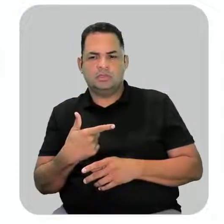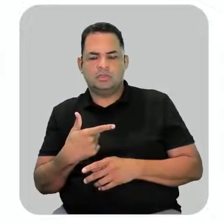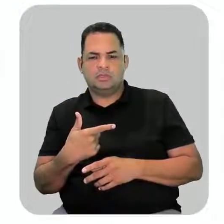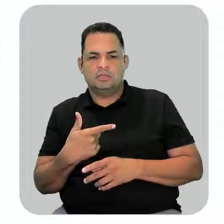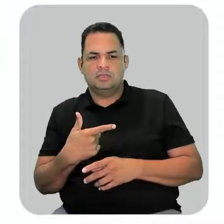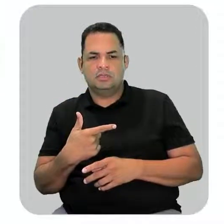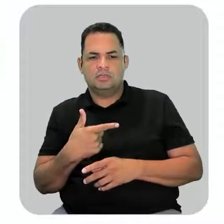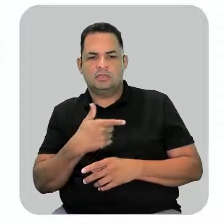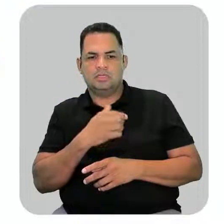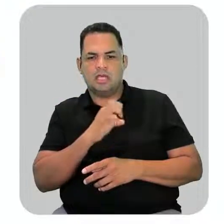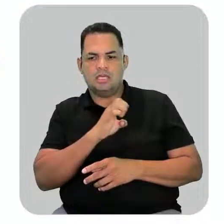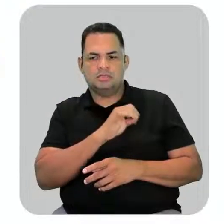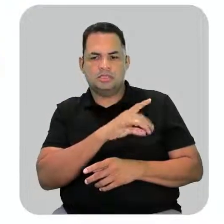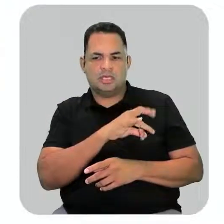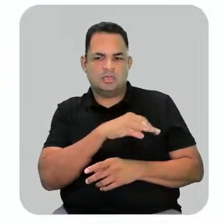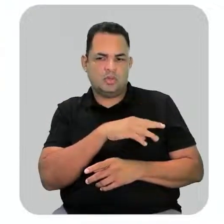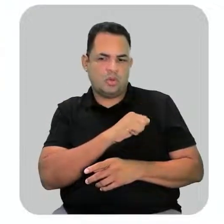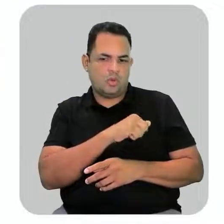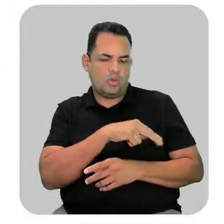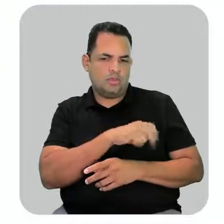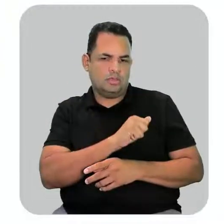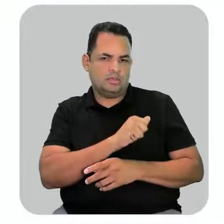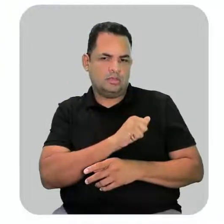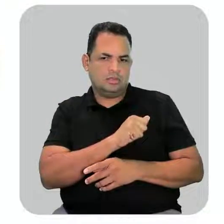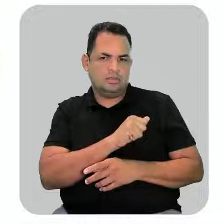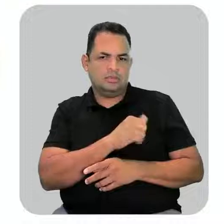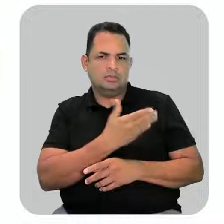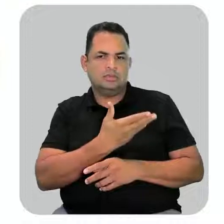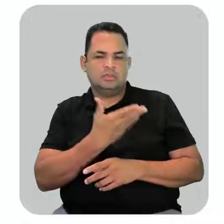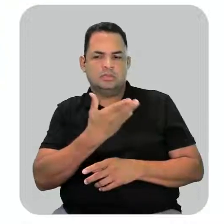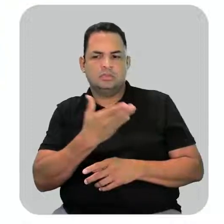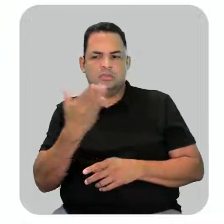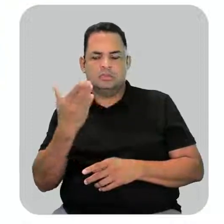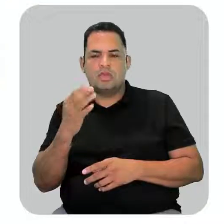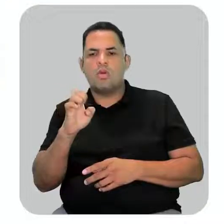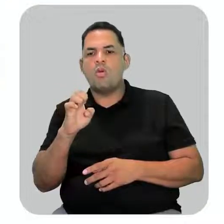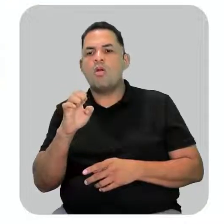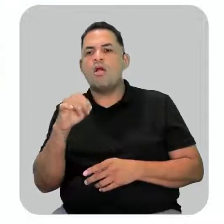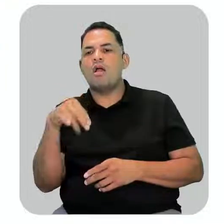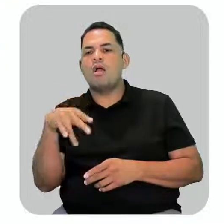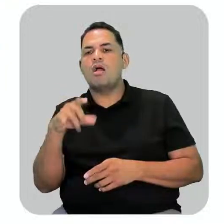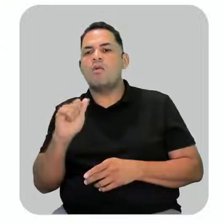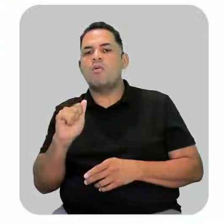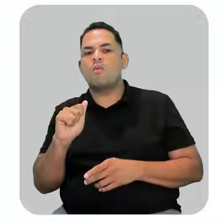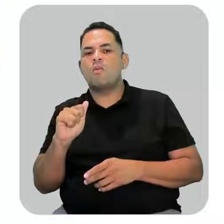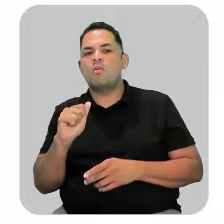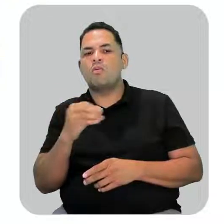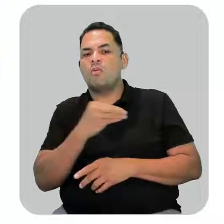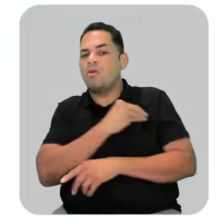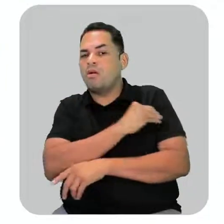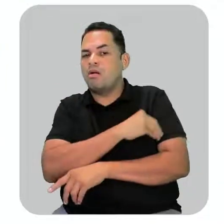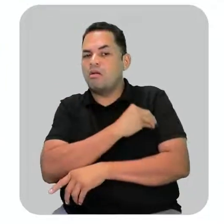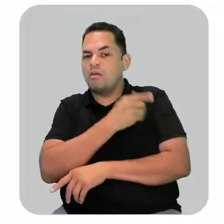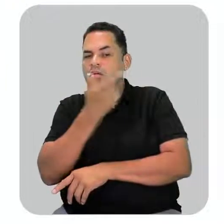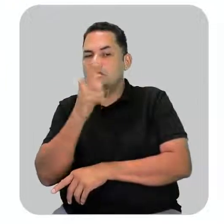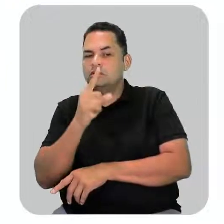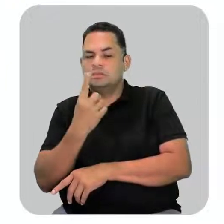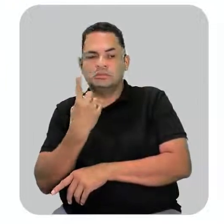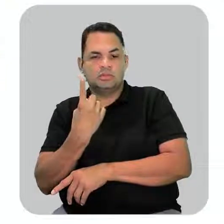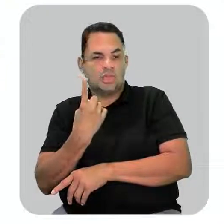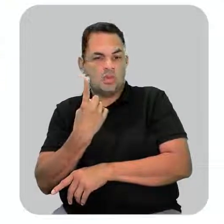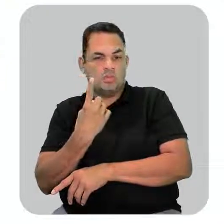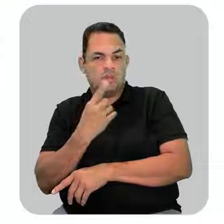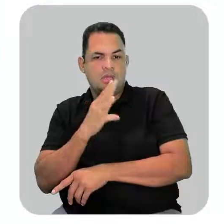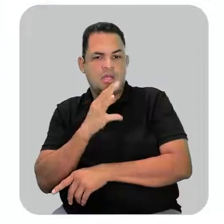A cetona, que aparece aqui e também aqui. O álcool se repetiu? Não, o álcool só aparece na